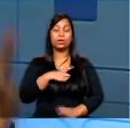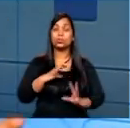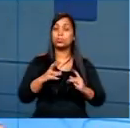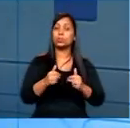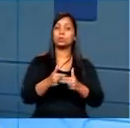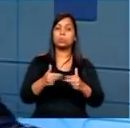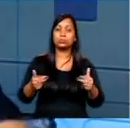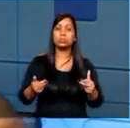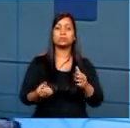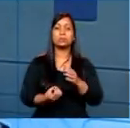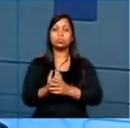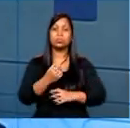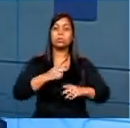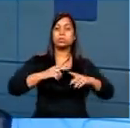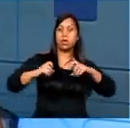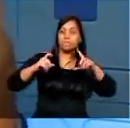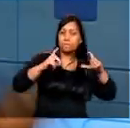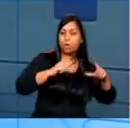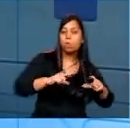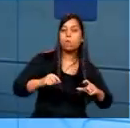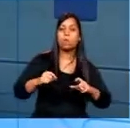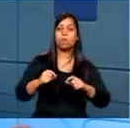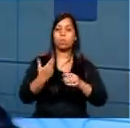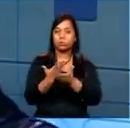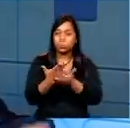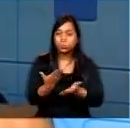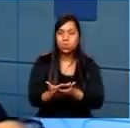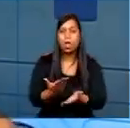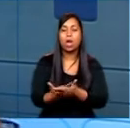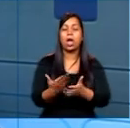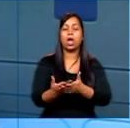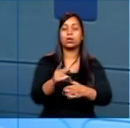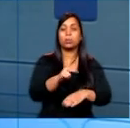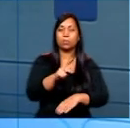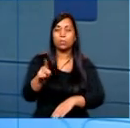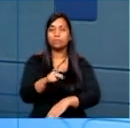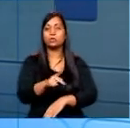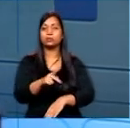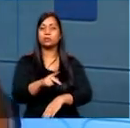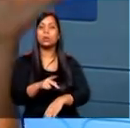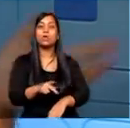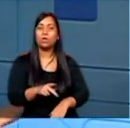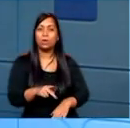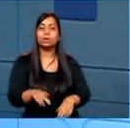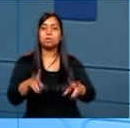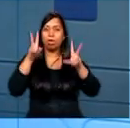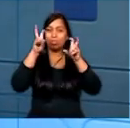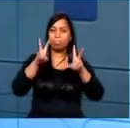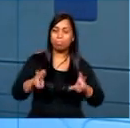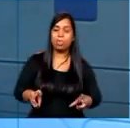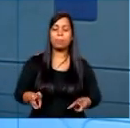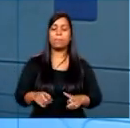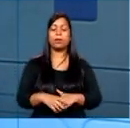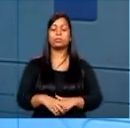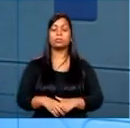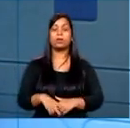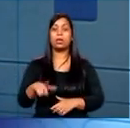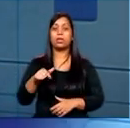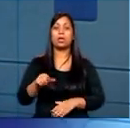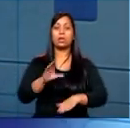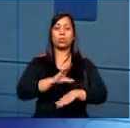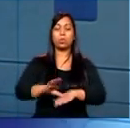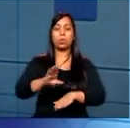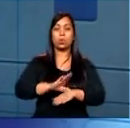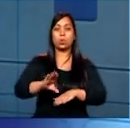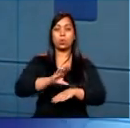tudo o que acontece no cursinho, as imagens, as aulas que está tendo. A gente chama os professores convidados para dar umas aulas temáticas. E a página